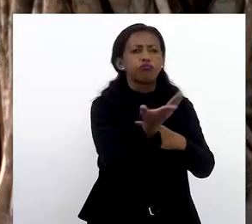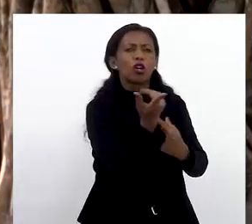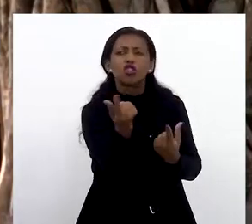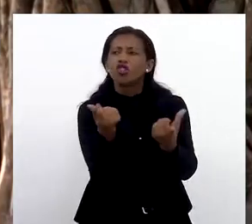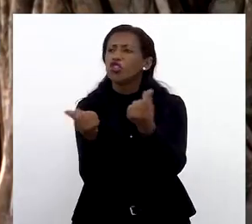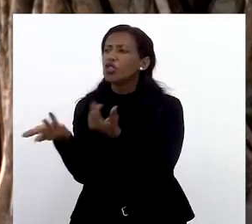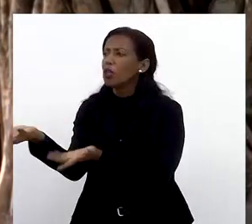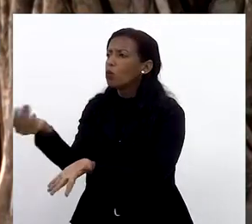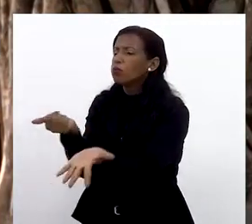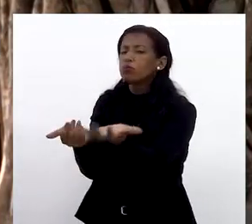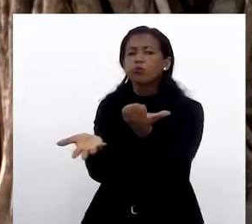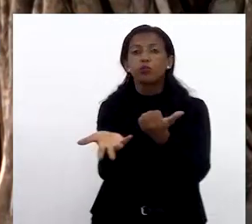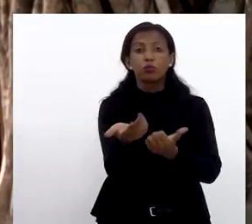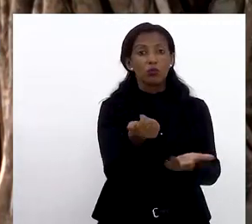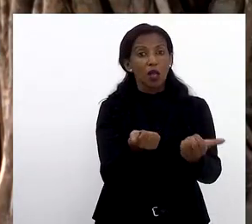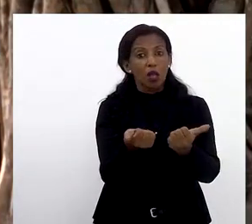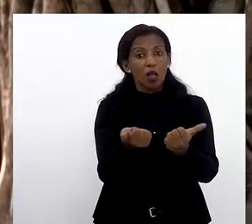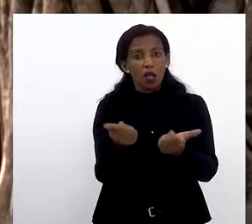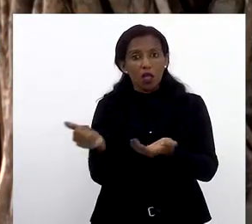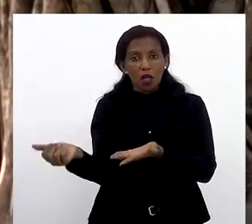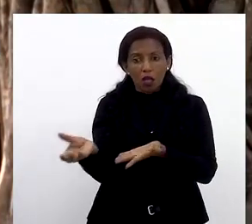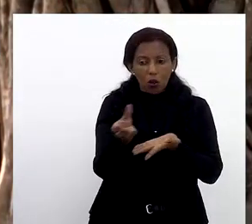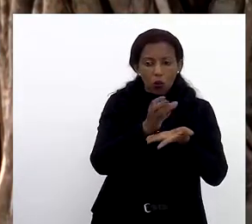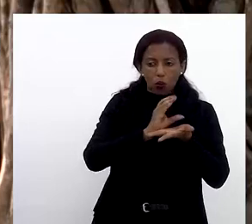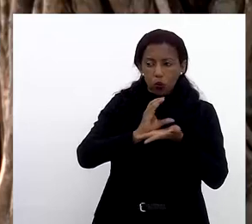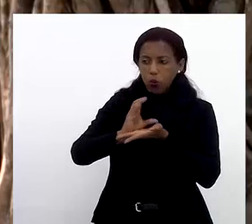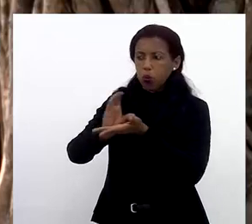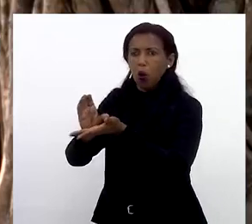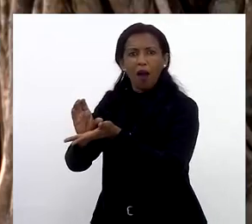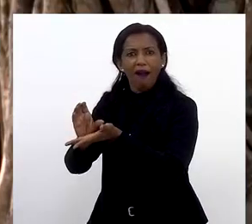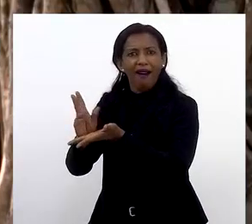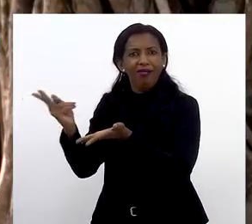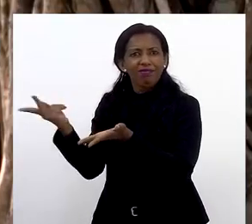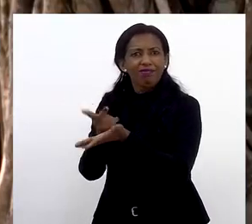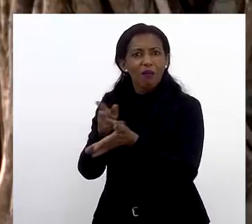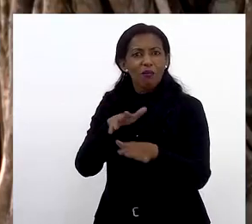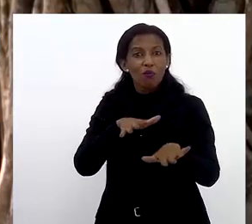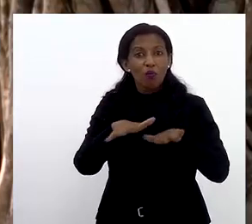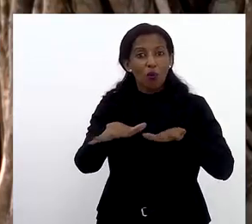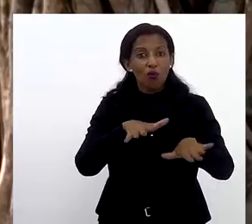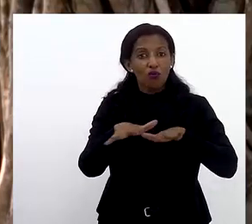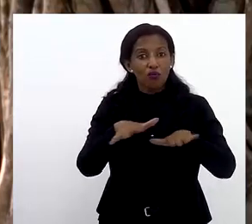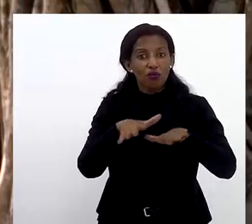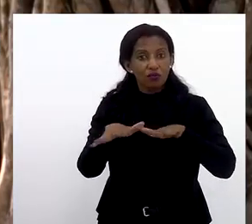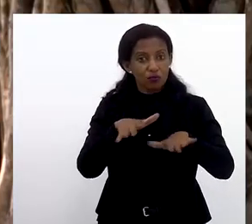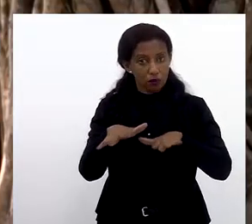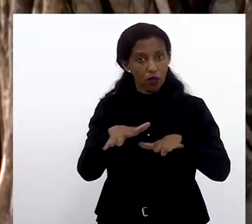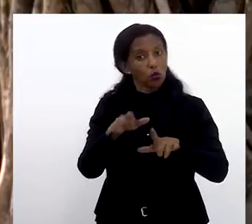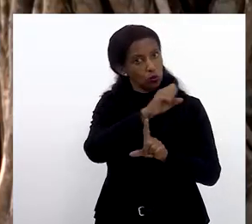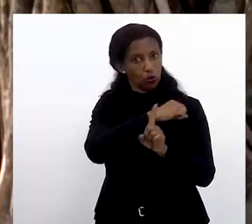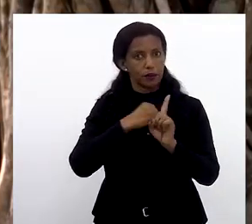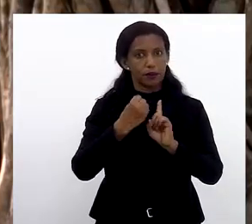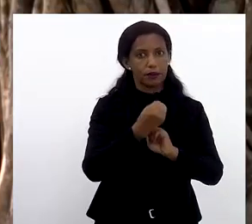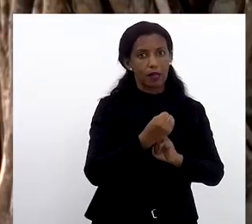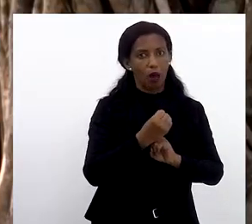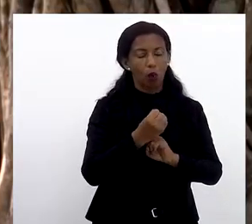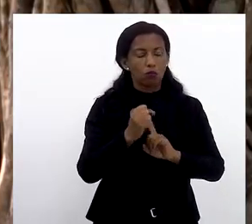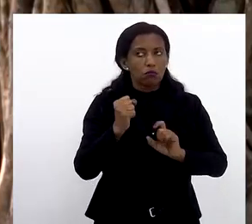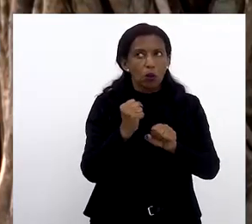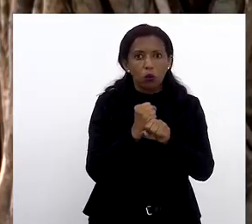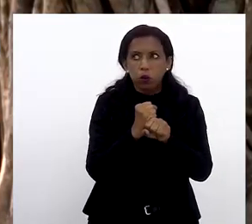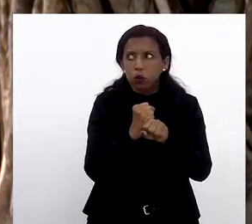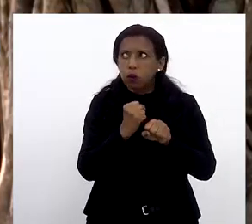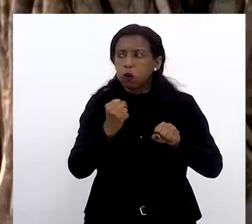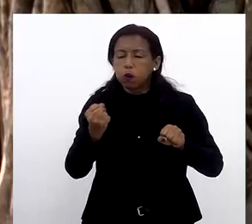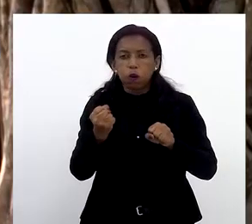pedindo colaboração, pedindo dinheiro, e com isso ele solidificou um movimento em Miguel Pereira, um